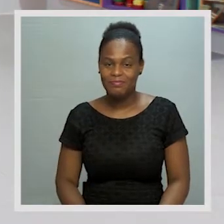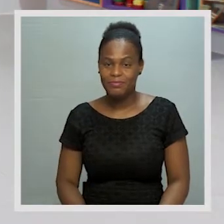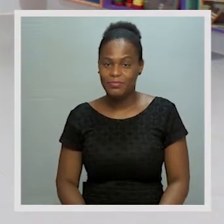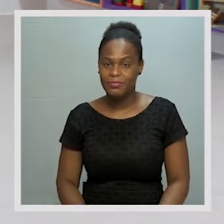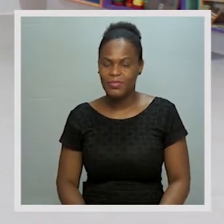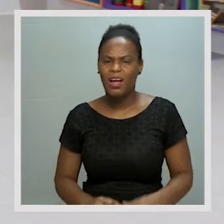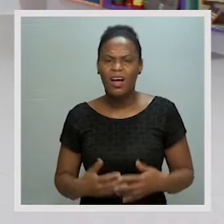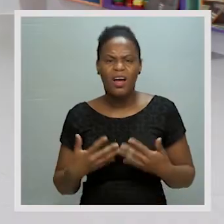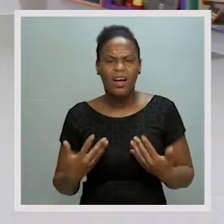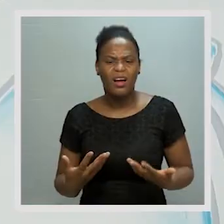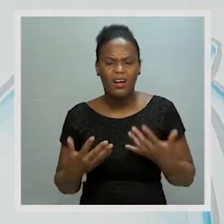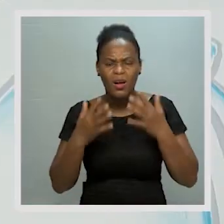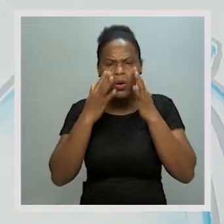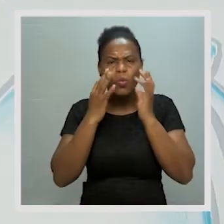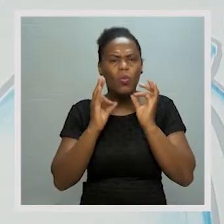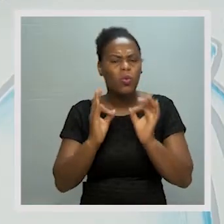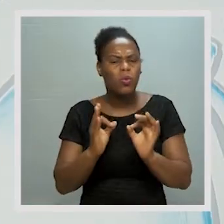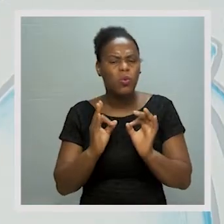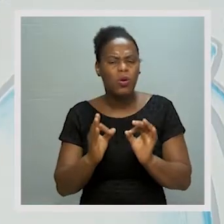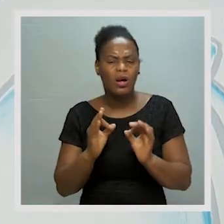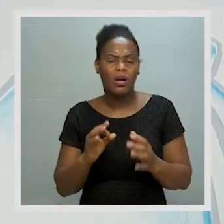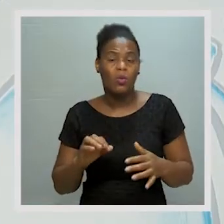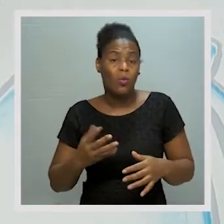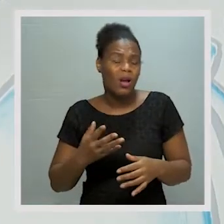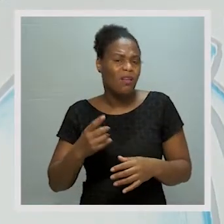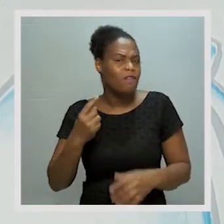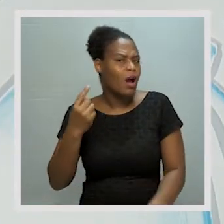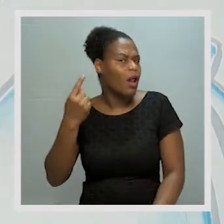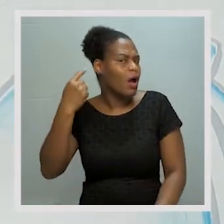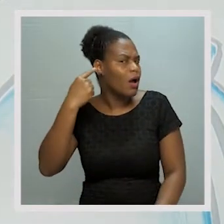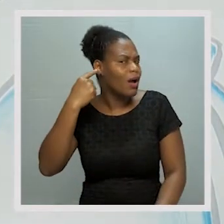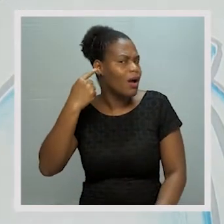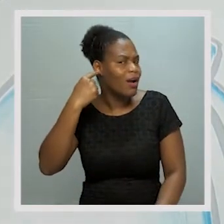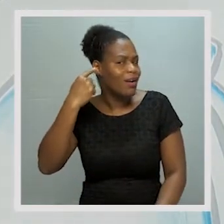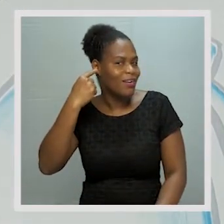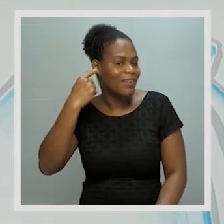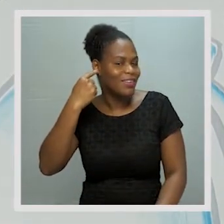Agora, cuidado já ter com a audição. Quando se fala da audição,